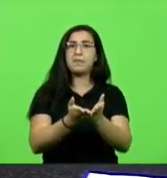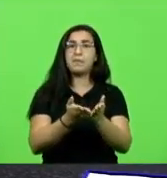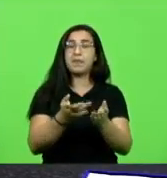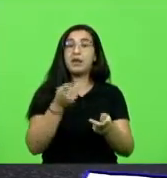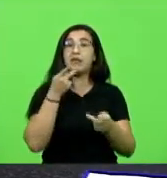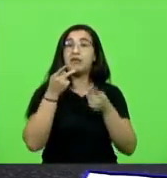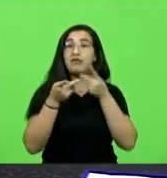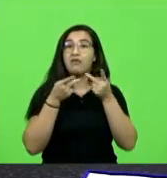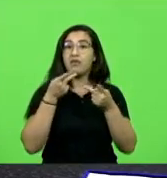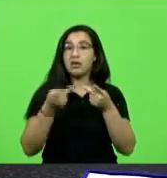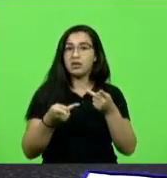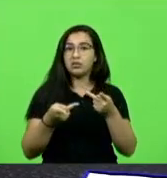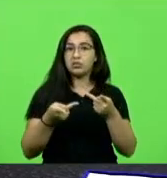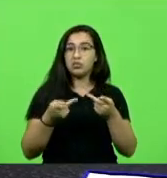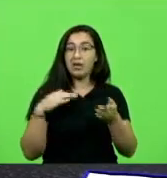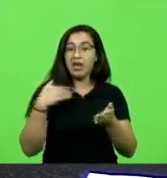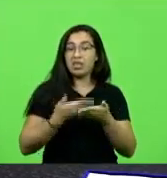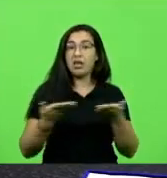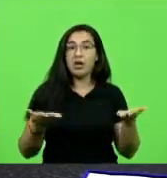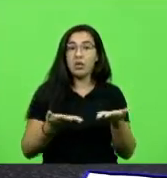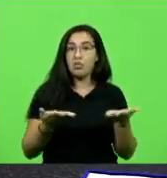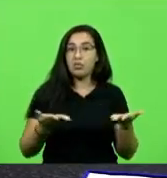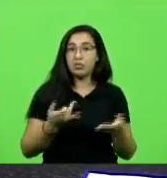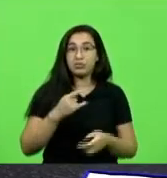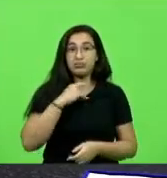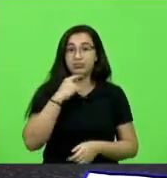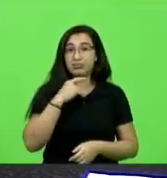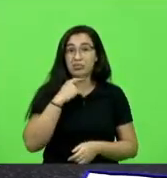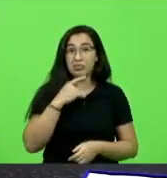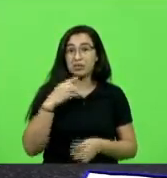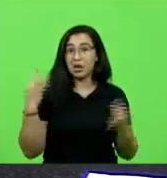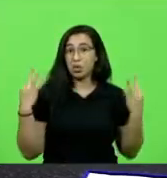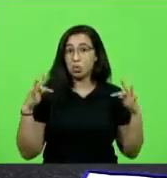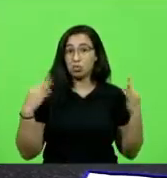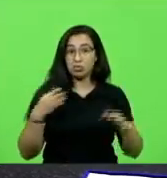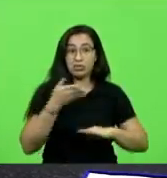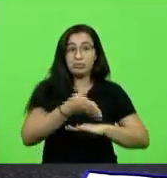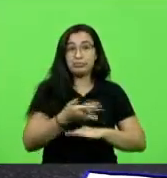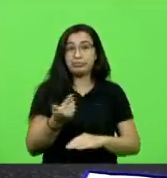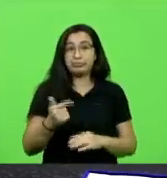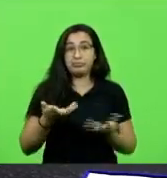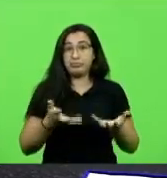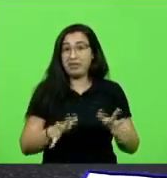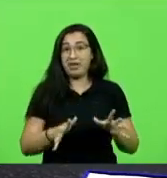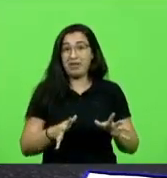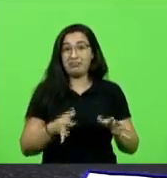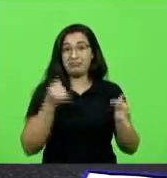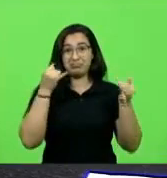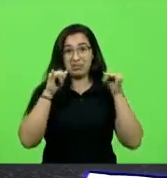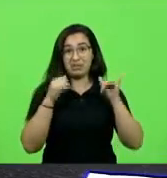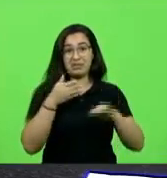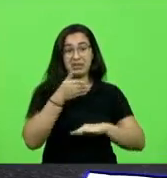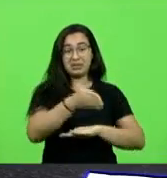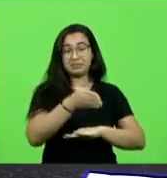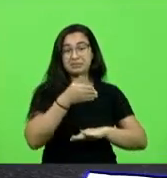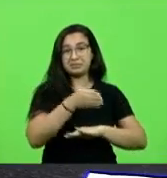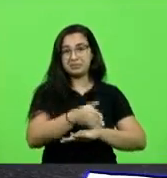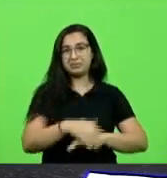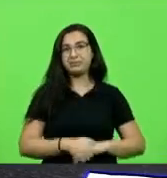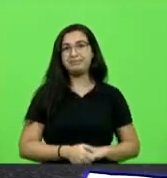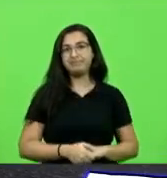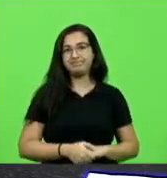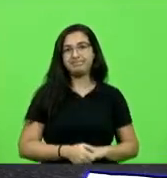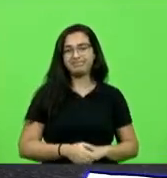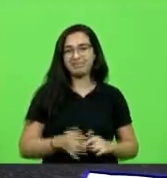de lá para cá não tem transportado mais ninguém porque o turista não está indo lá está evitando de lá então o prejuízo causado na